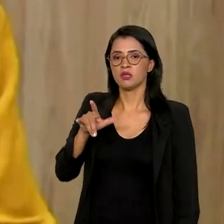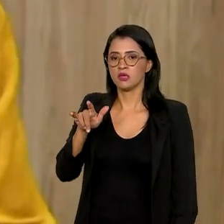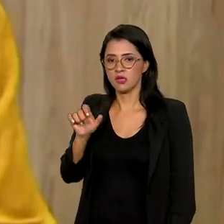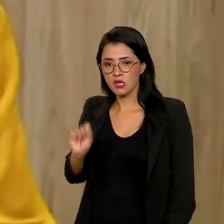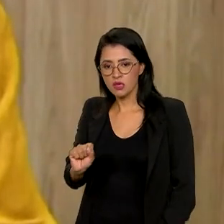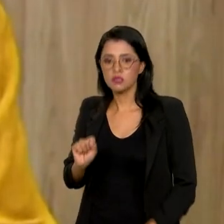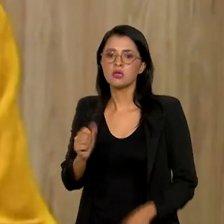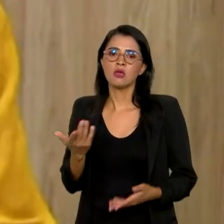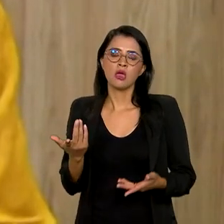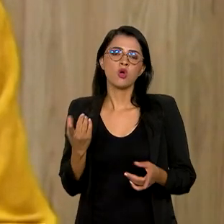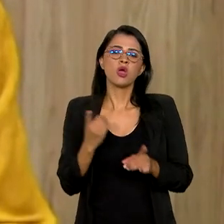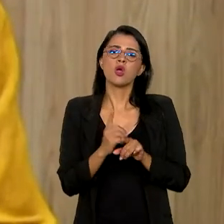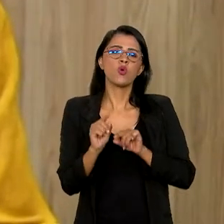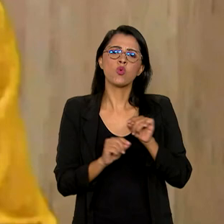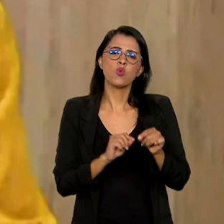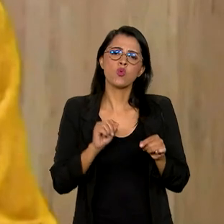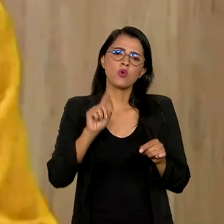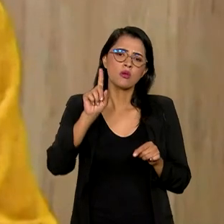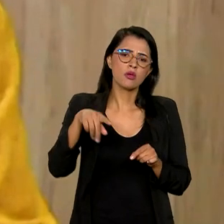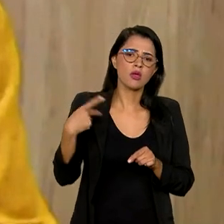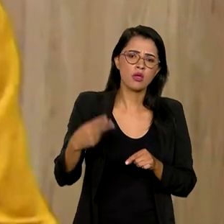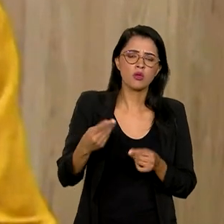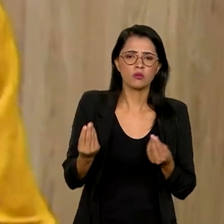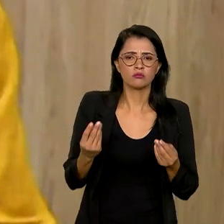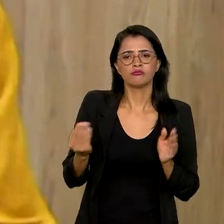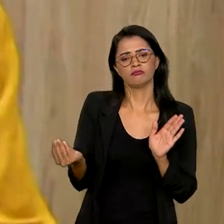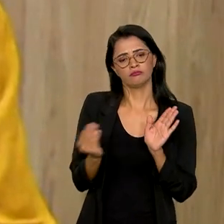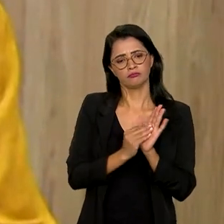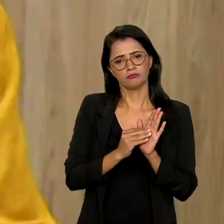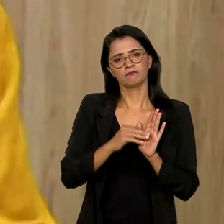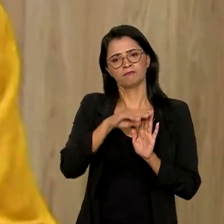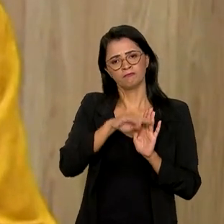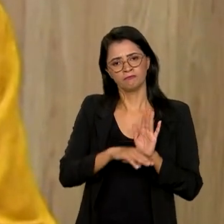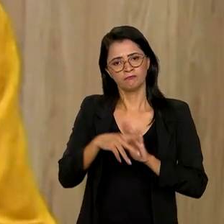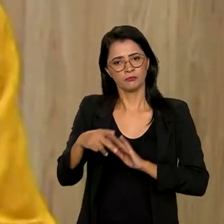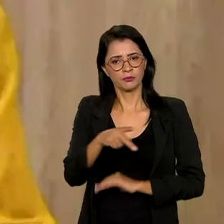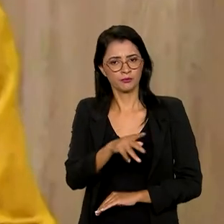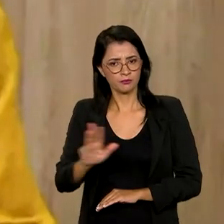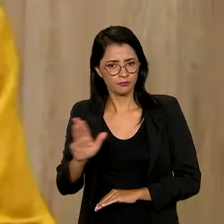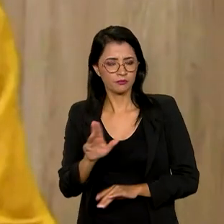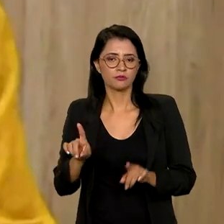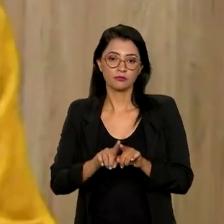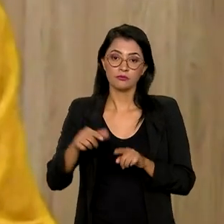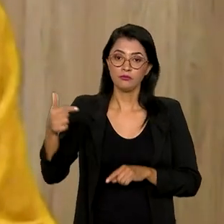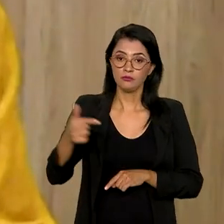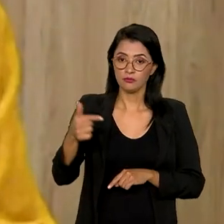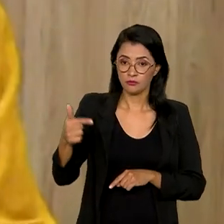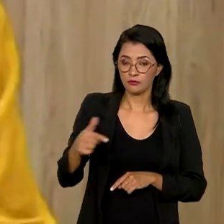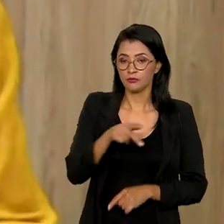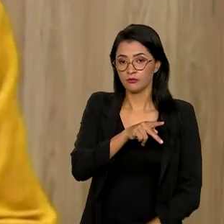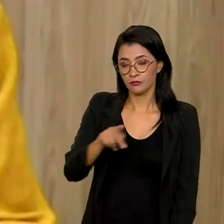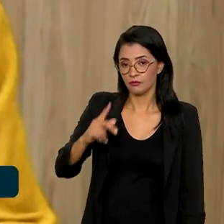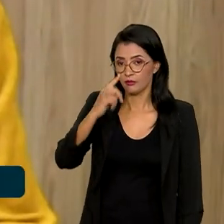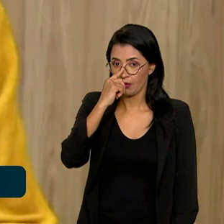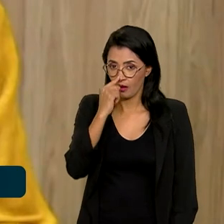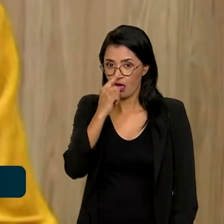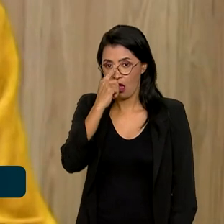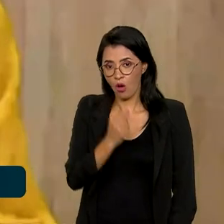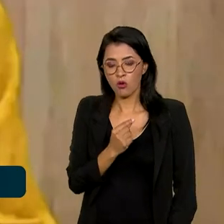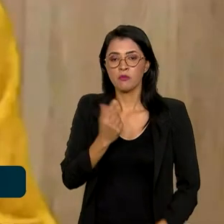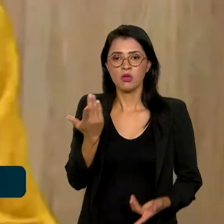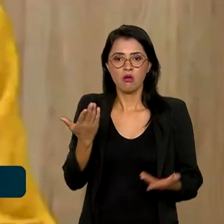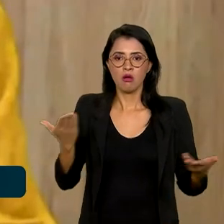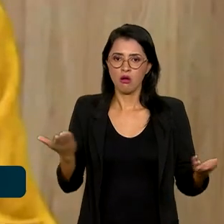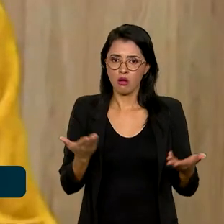vem ao encontro do que está no programa do presidente Lula e do vice-presidente Alckmin e que no